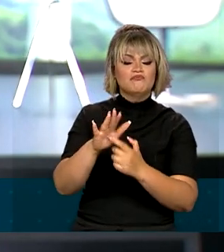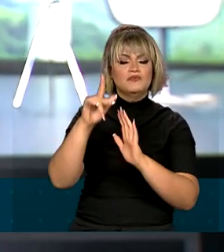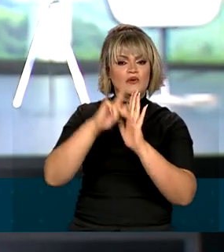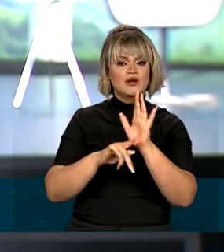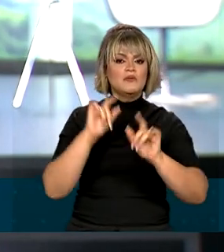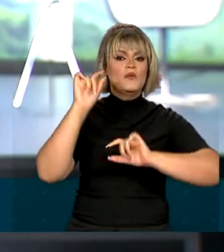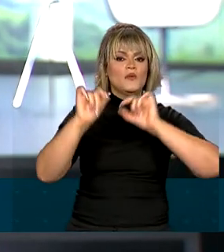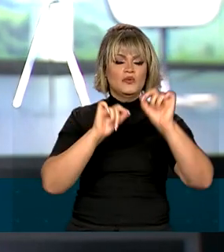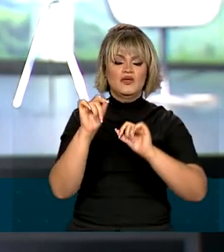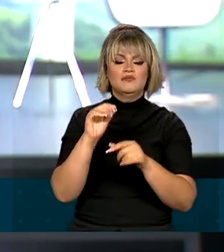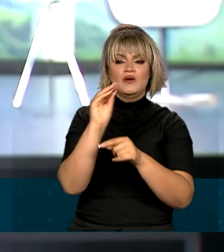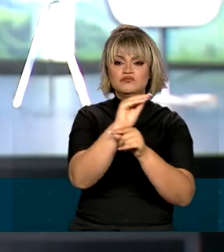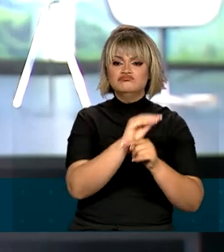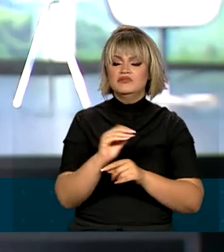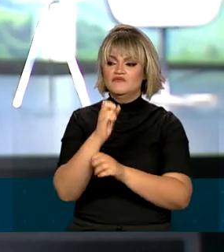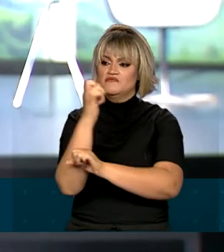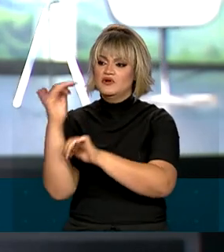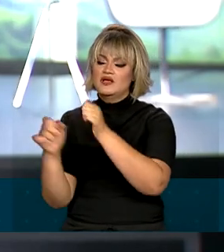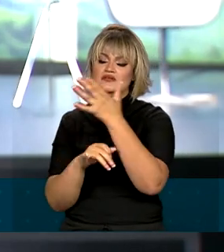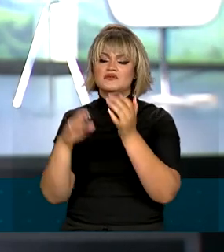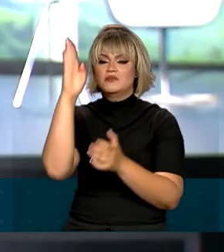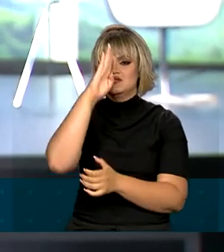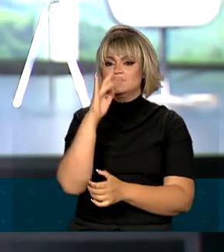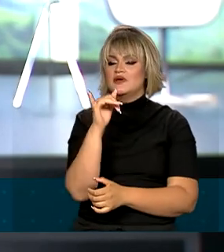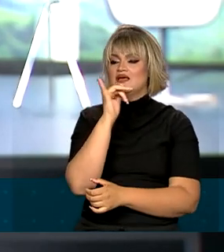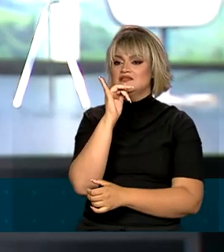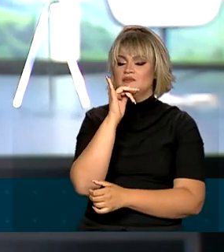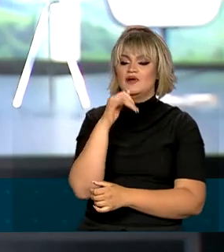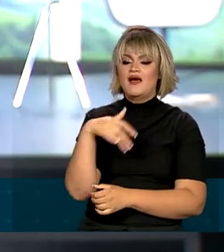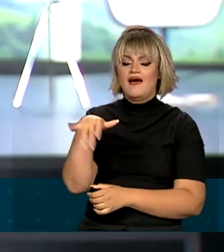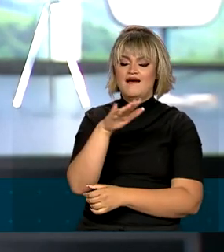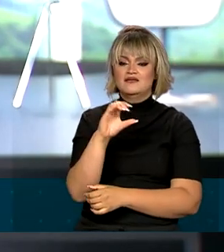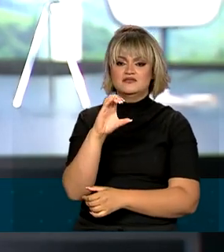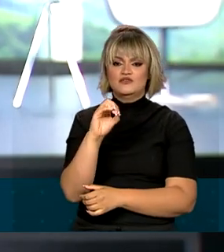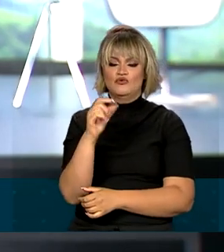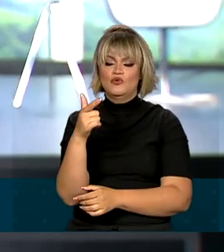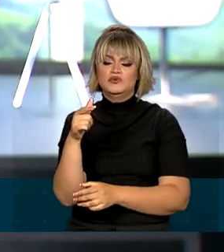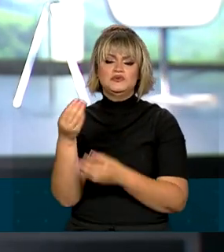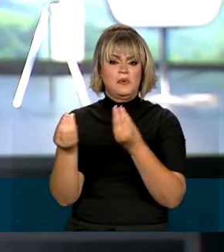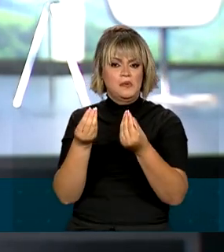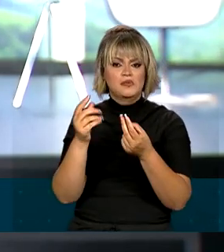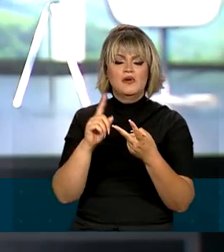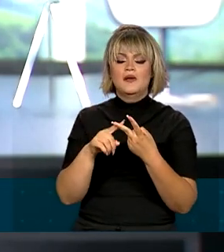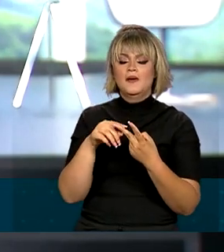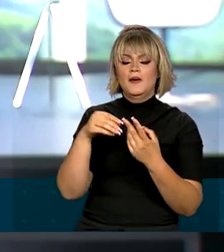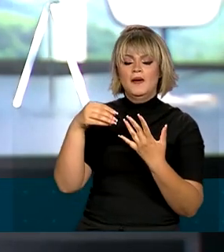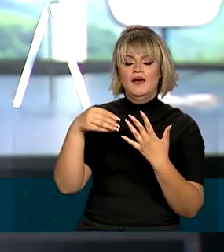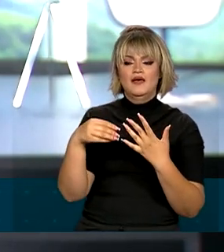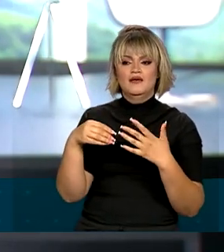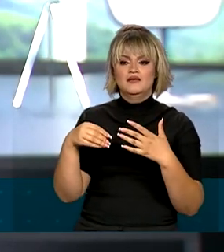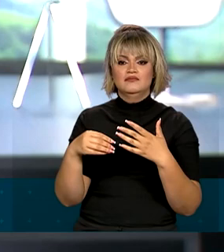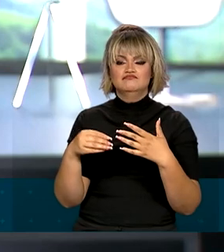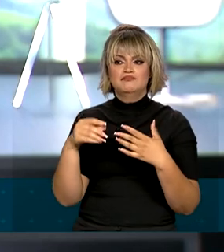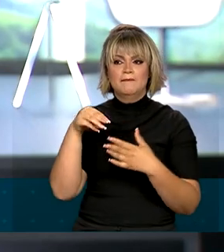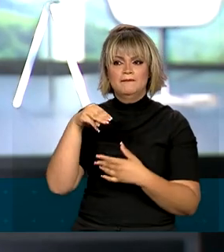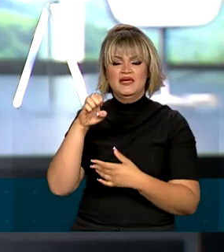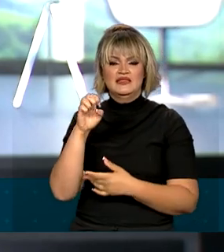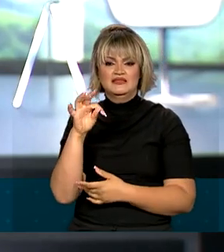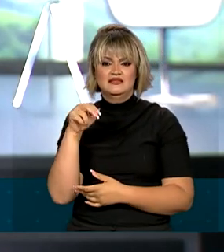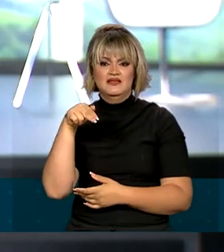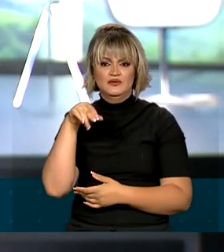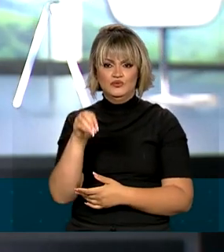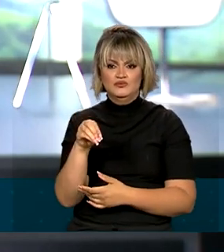pra proteção das florestas brasileiras. Como, por exemplo, o mercado brasileiro de carbono, o programa Metano Zero e também o programa de